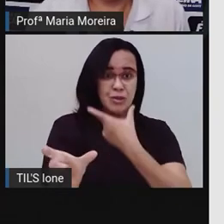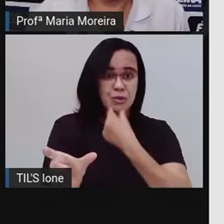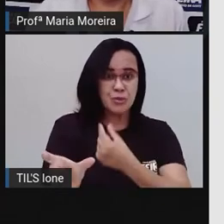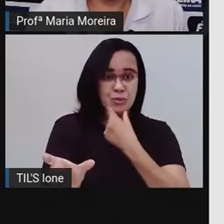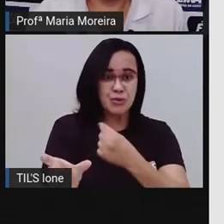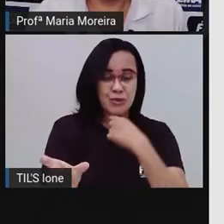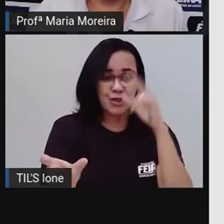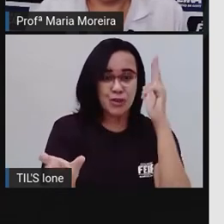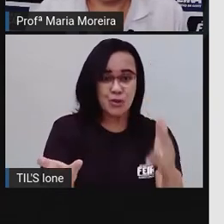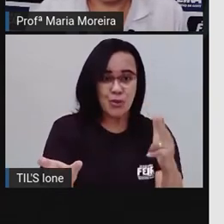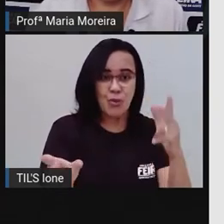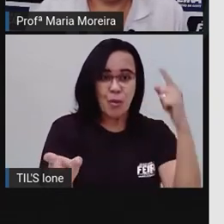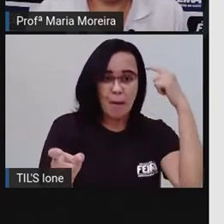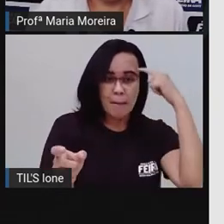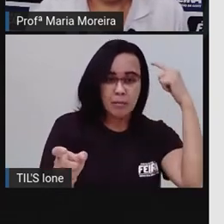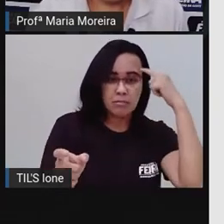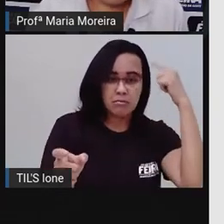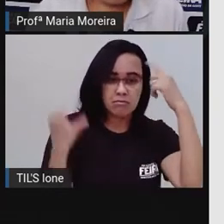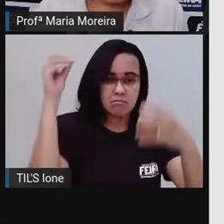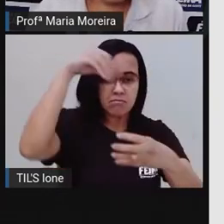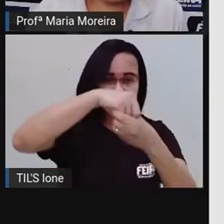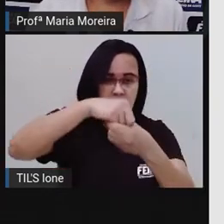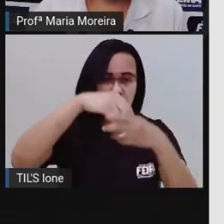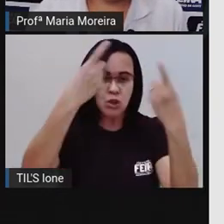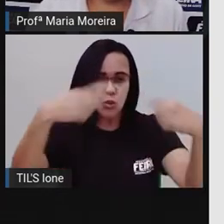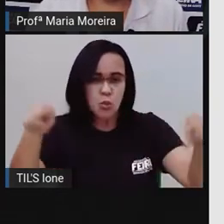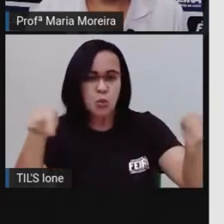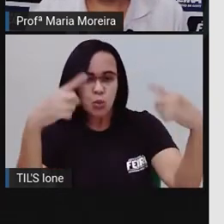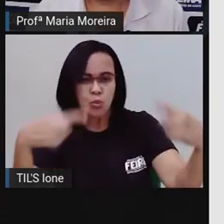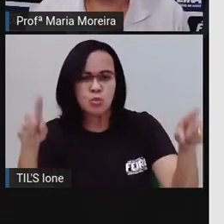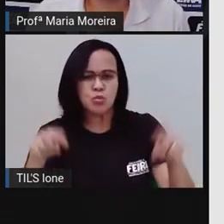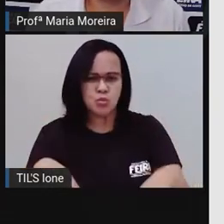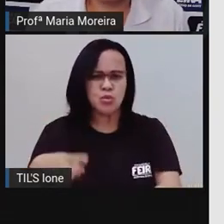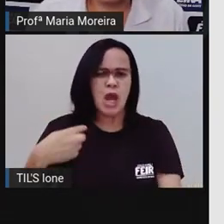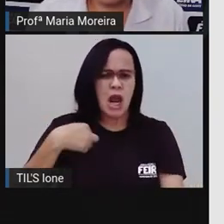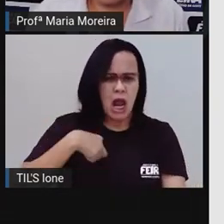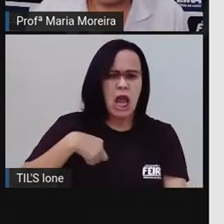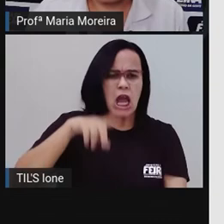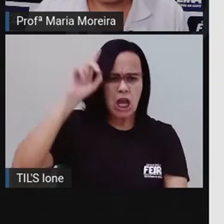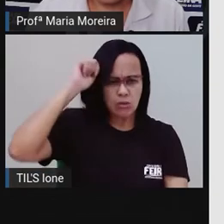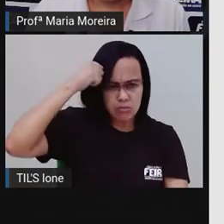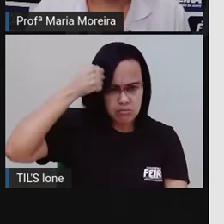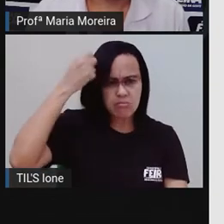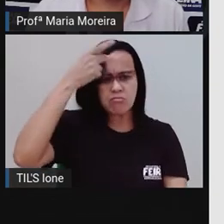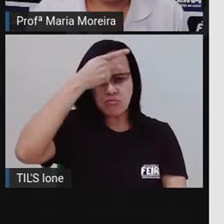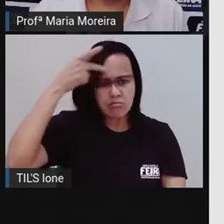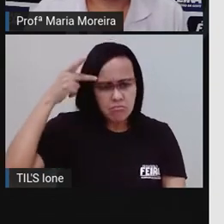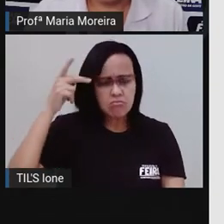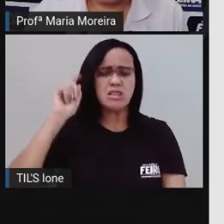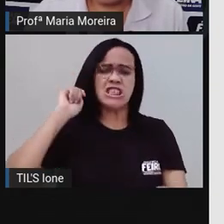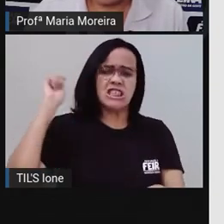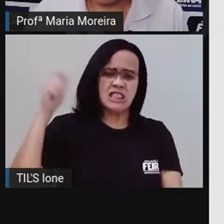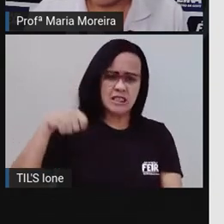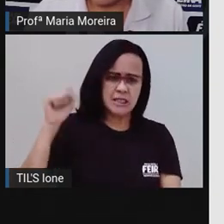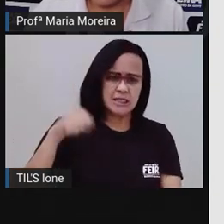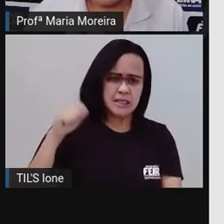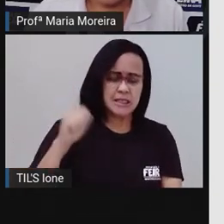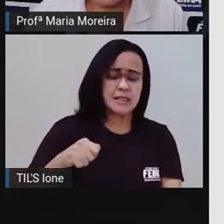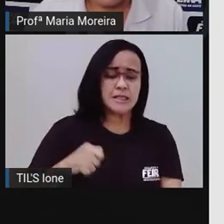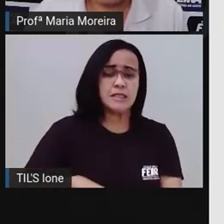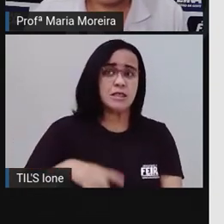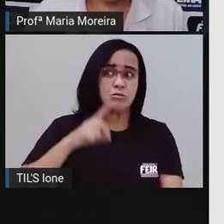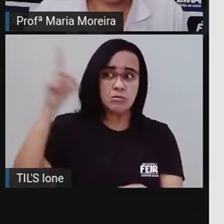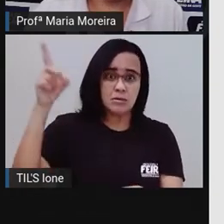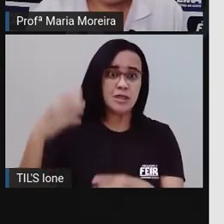seu avô havia cantado para ele. Eu sou negro, sim, como Deus criou, sem lutar pela vida,